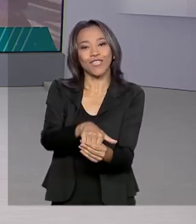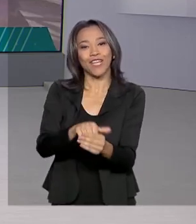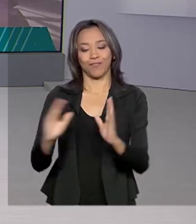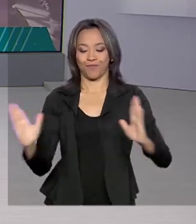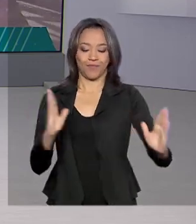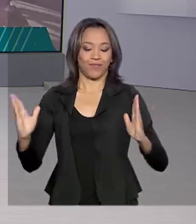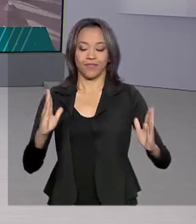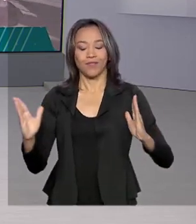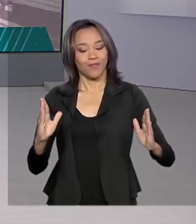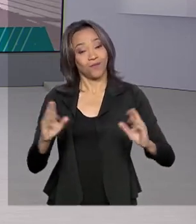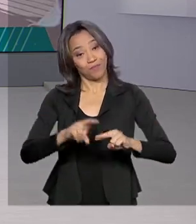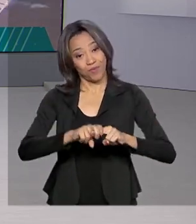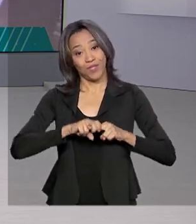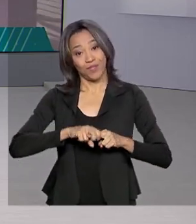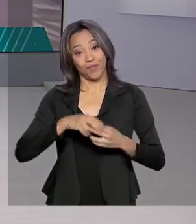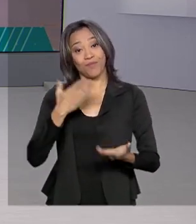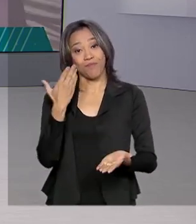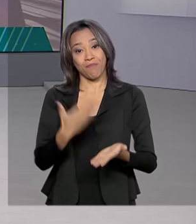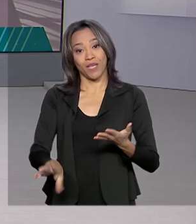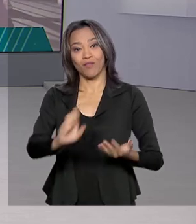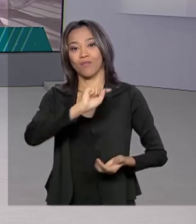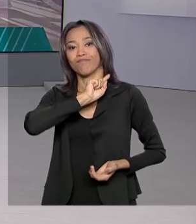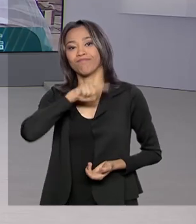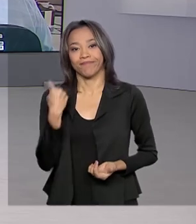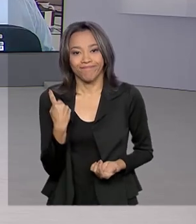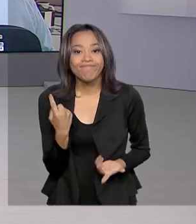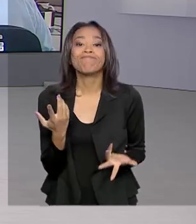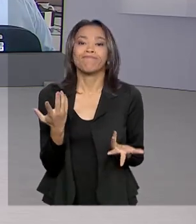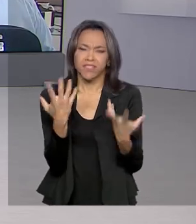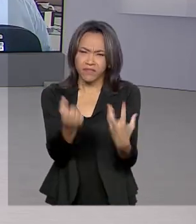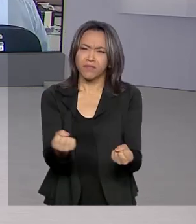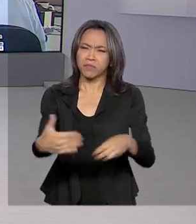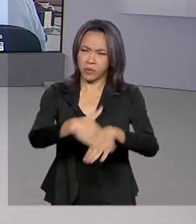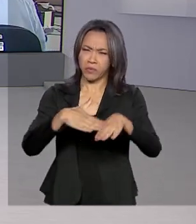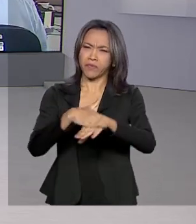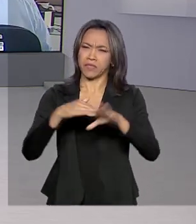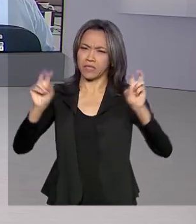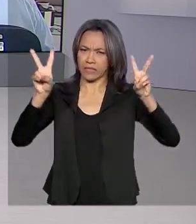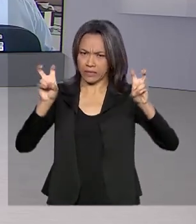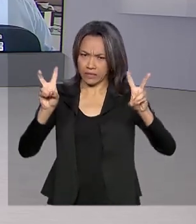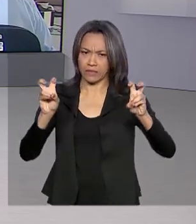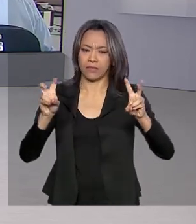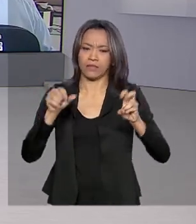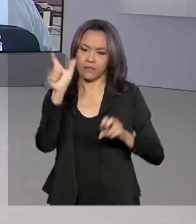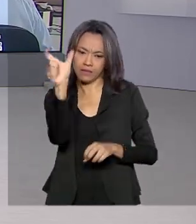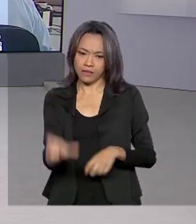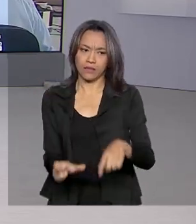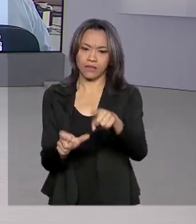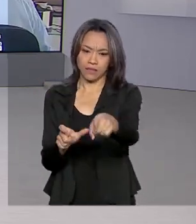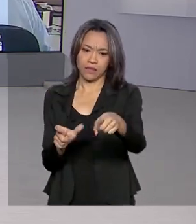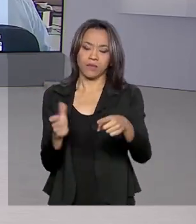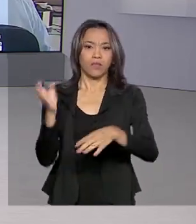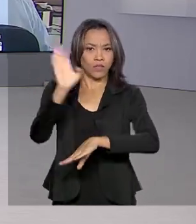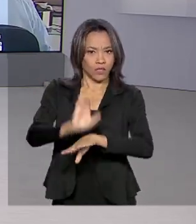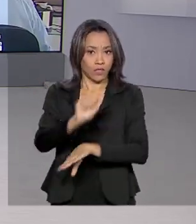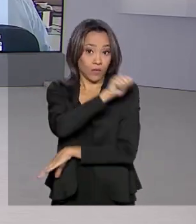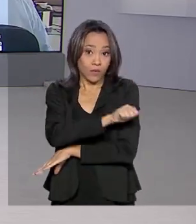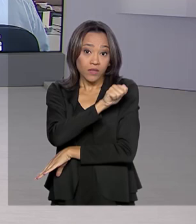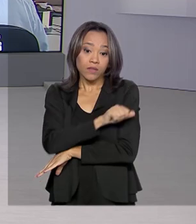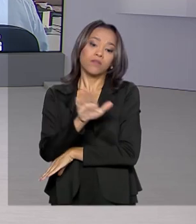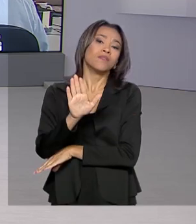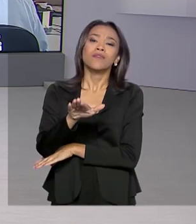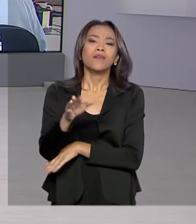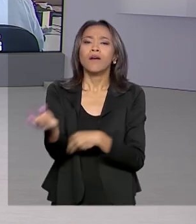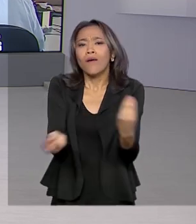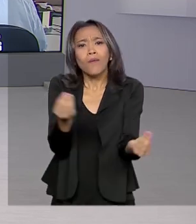pelo Congresso e por isso perdeu a validade. Vamos conversar sobre esse assunto agora com o repórter Tiago Pimenta, direto do Rio de Janeiro. Tiago,